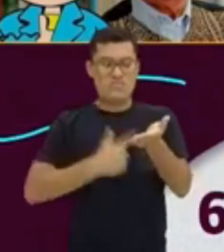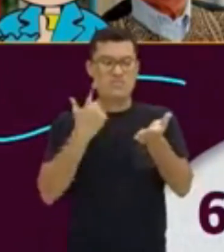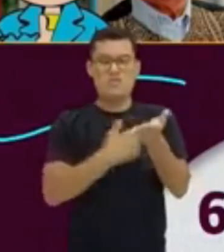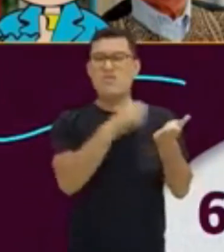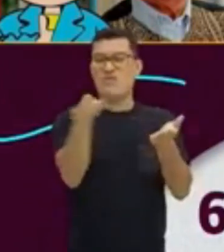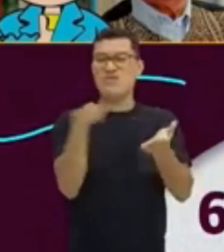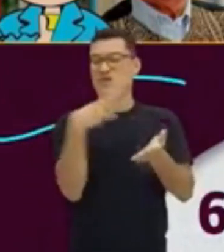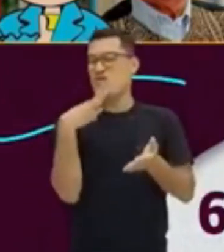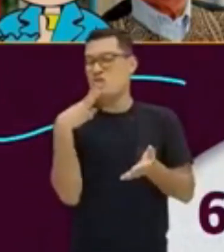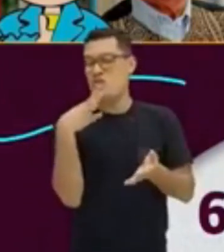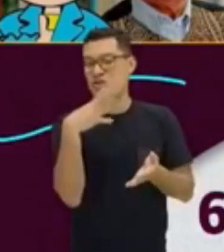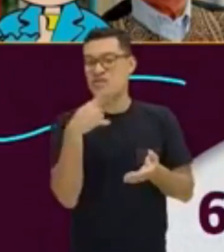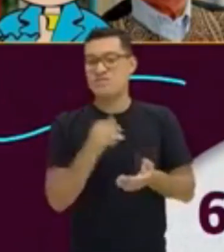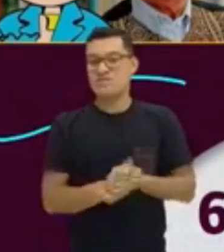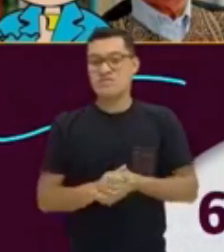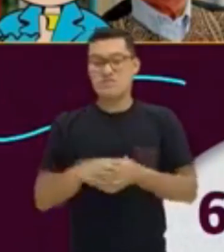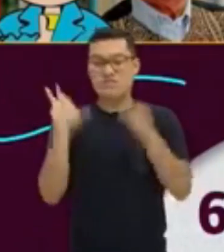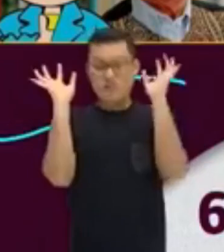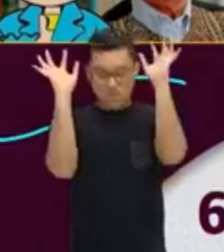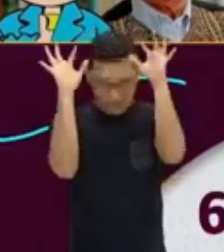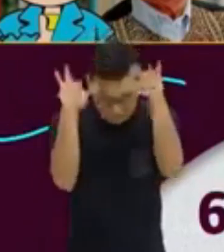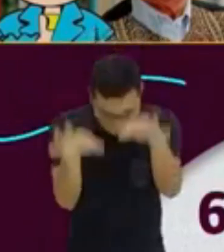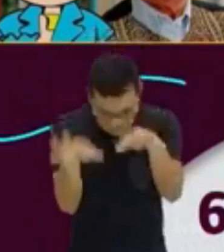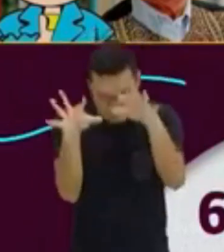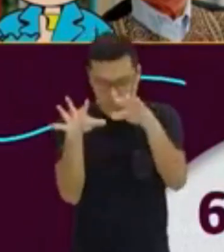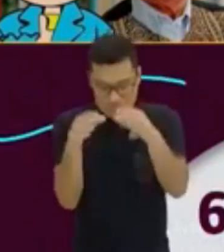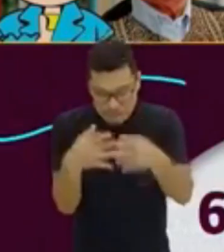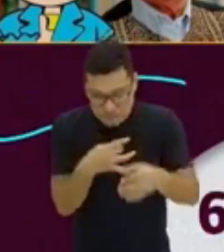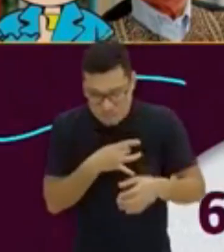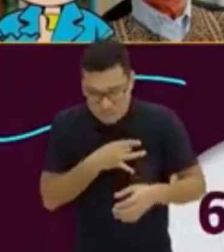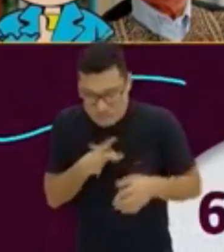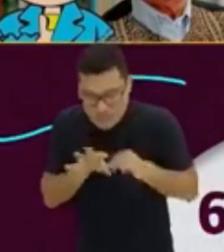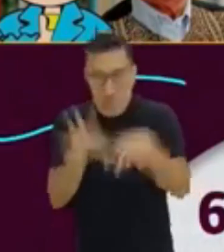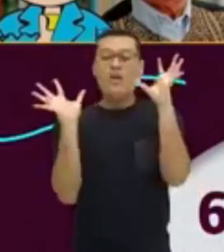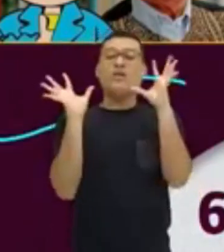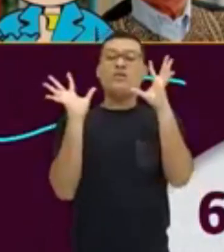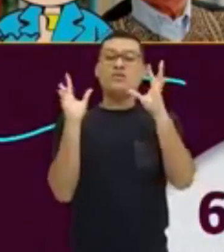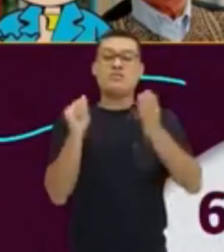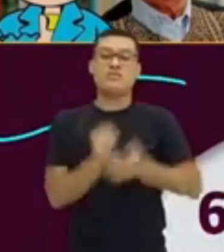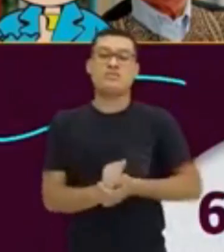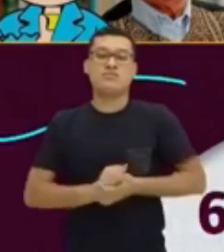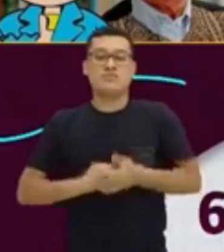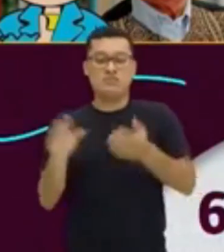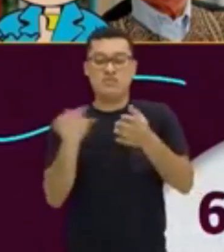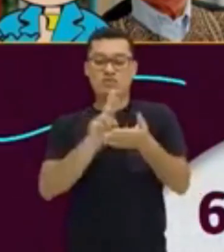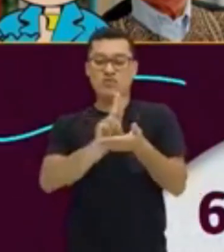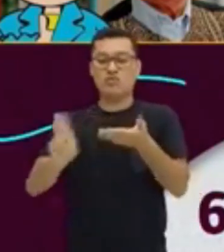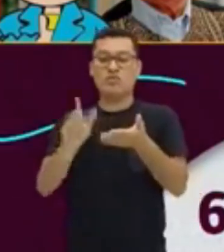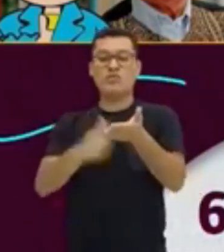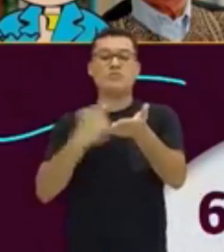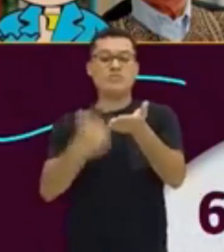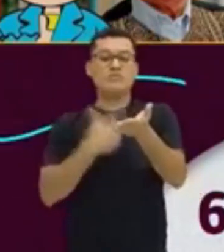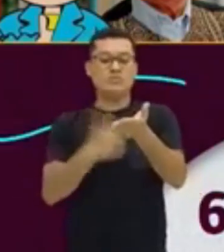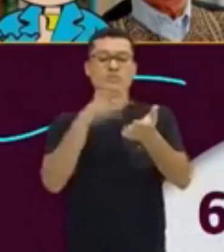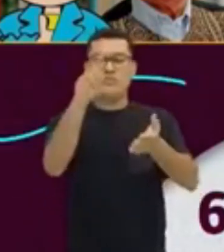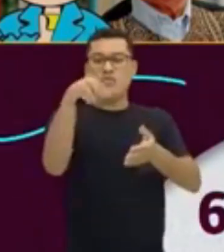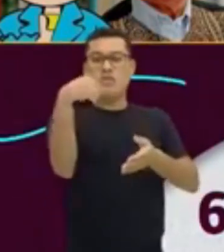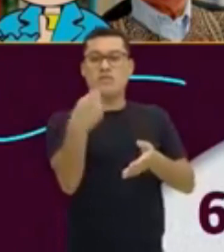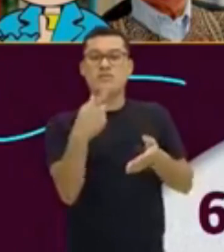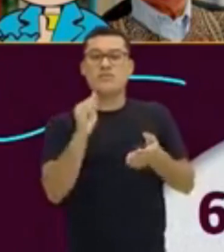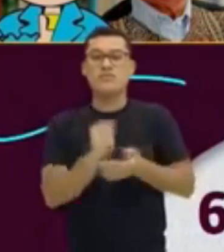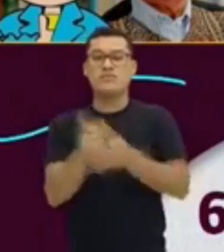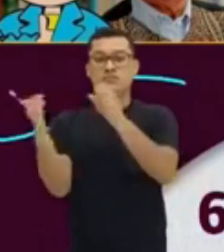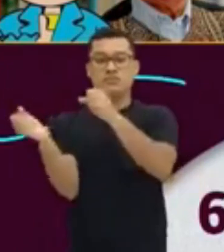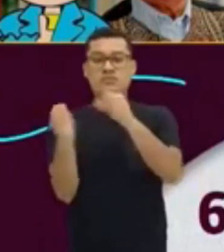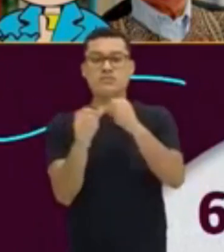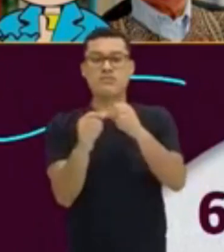esse livro? Visagens e Assombrações. Visagens e Assombrações. Aí, depois, ele vai lá para